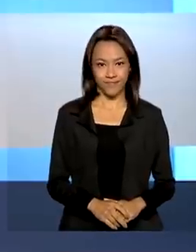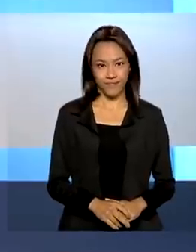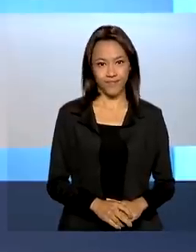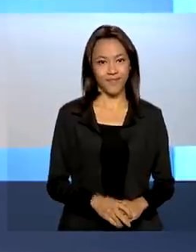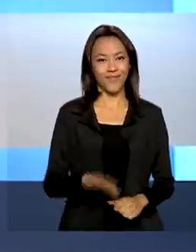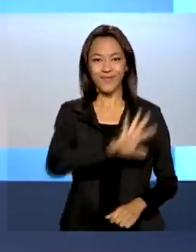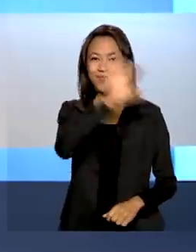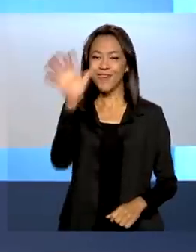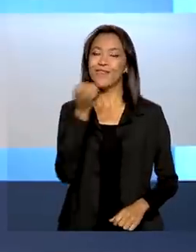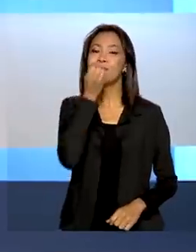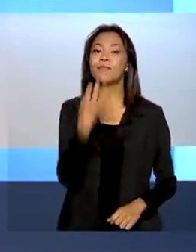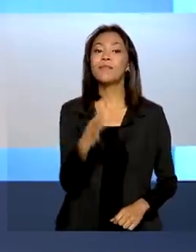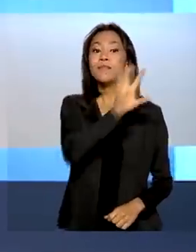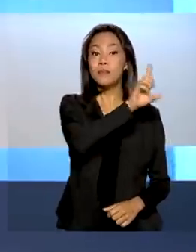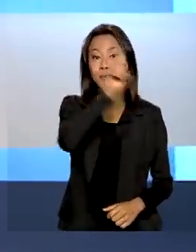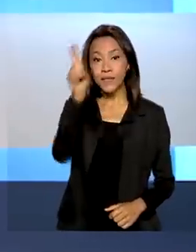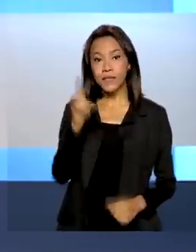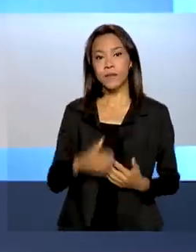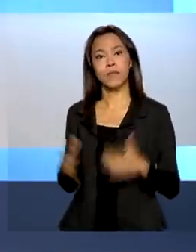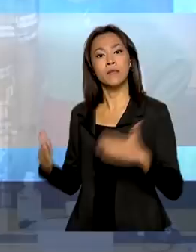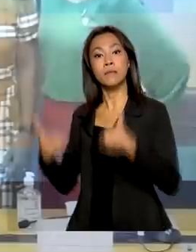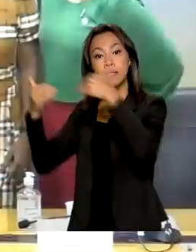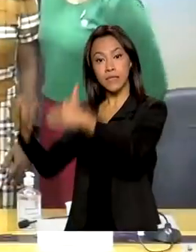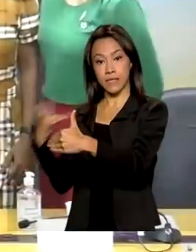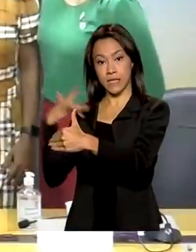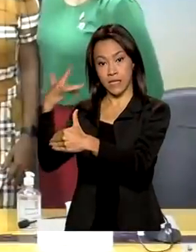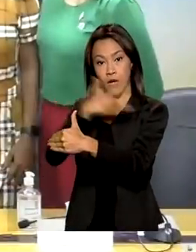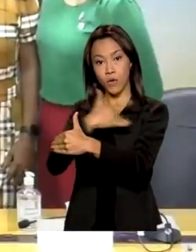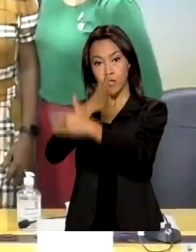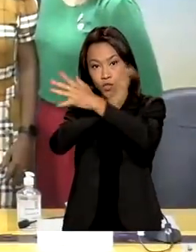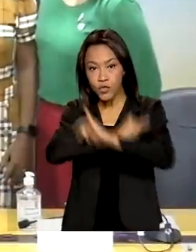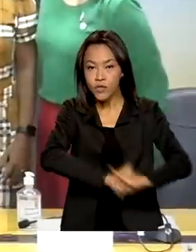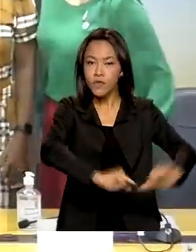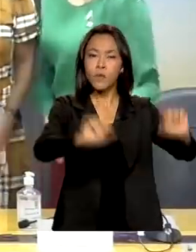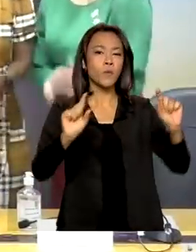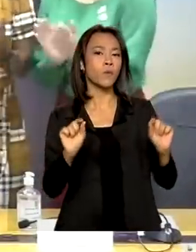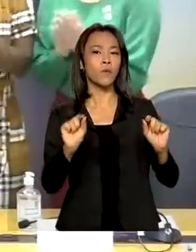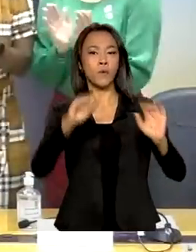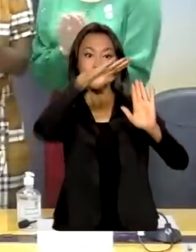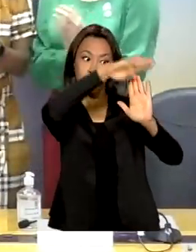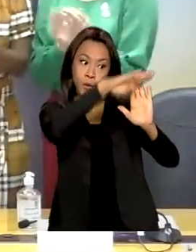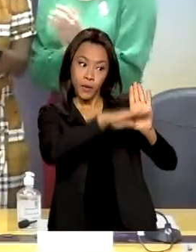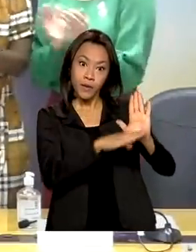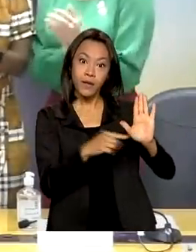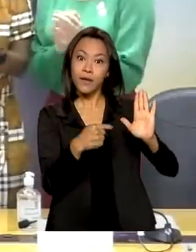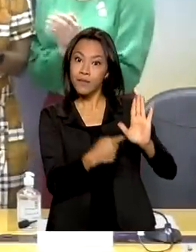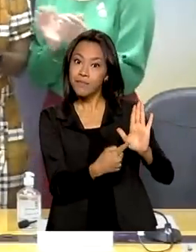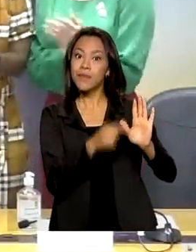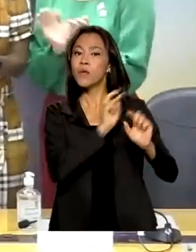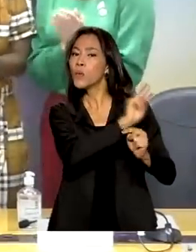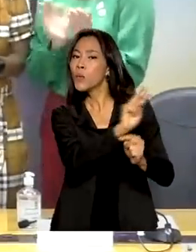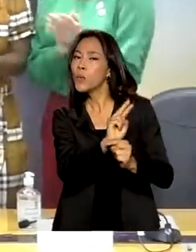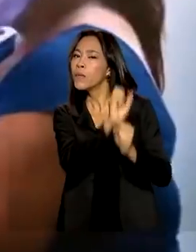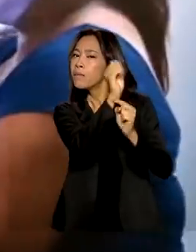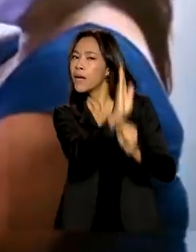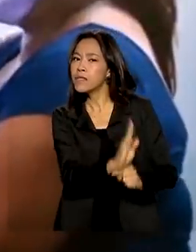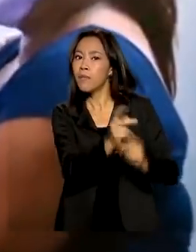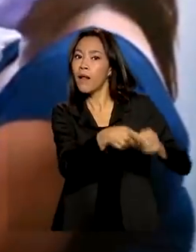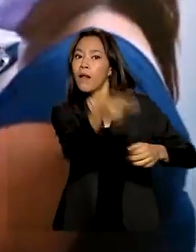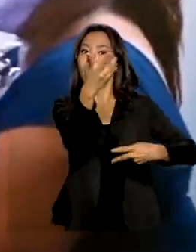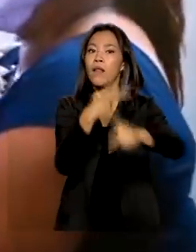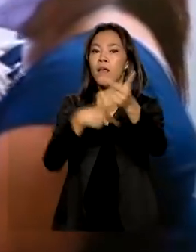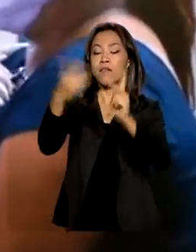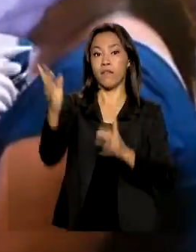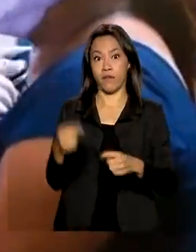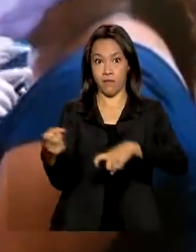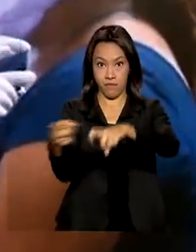Olá, bom dia. O Ministério da Saúde lança o programa Cuida Mais Brasil para levar atendimento médico a